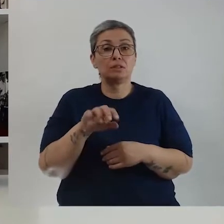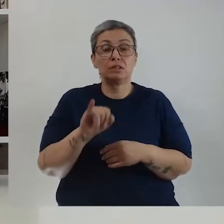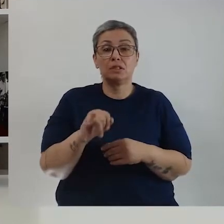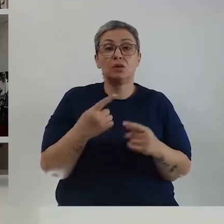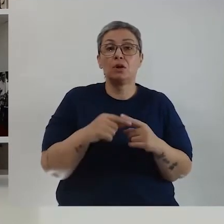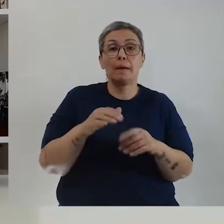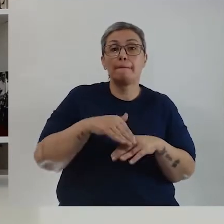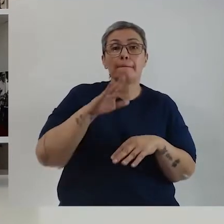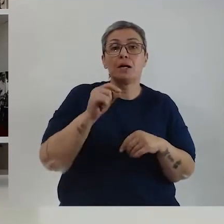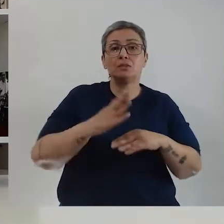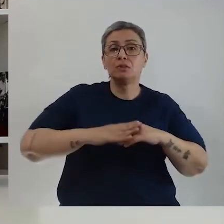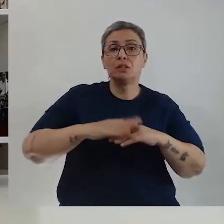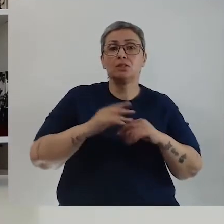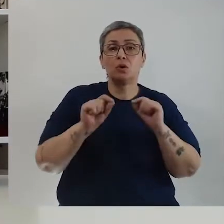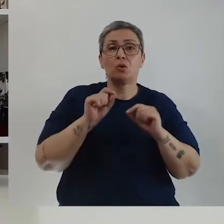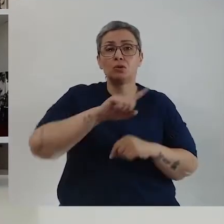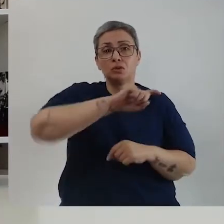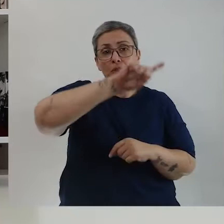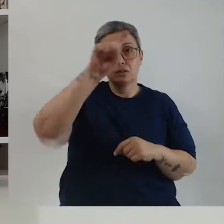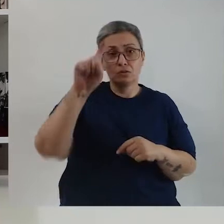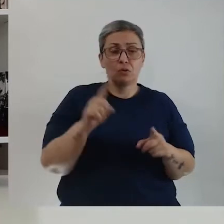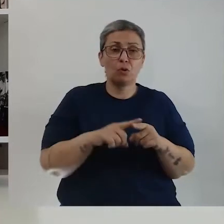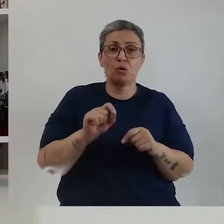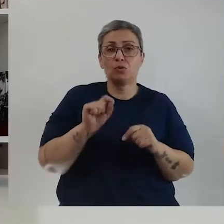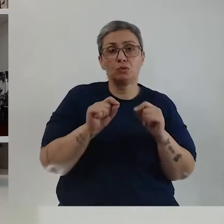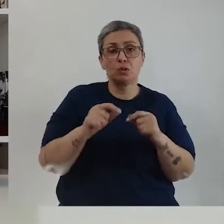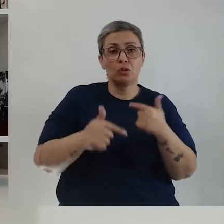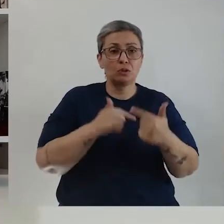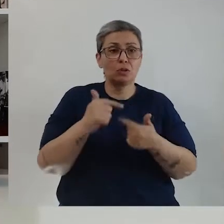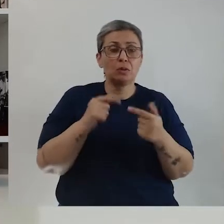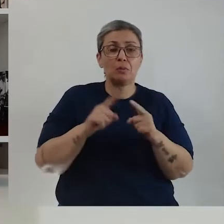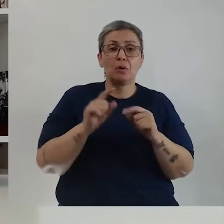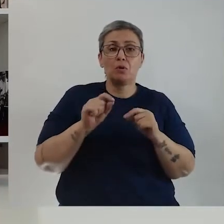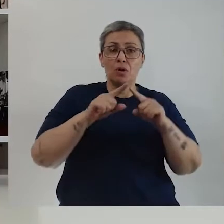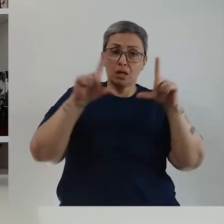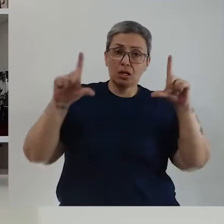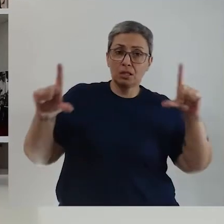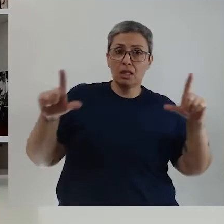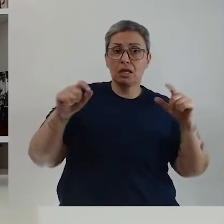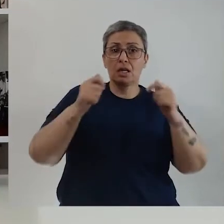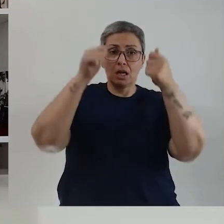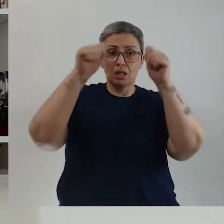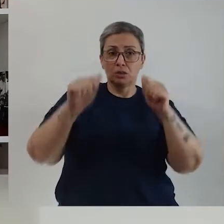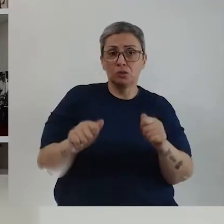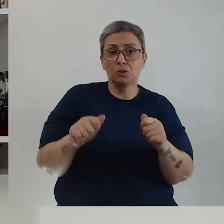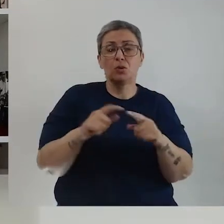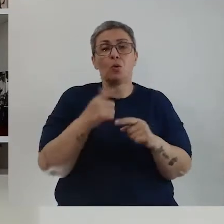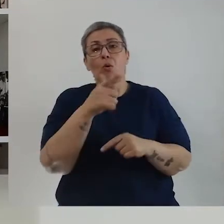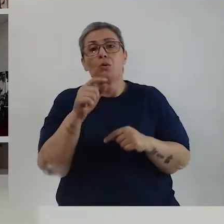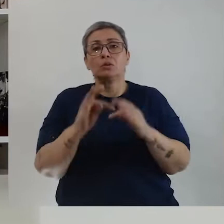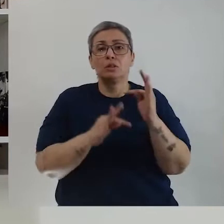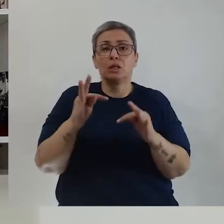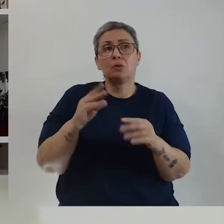Claudinei, o que você mais faz hoje é grafite? Ou você trabalha bastante com tela, com escultura, com